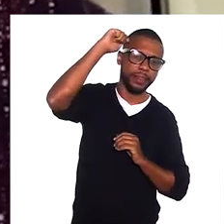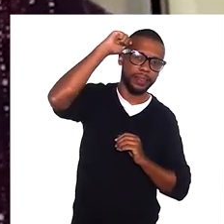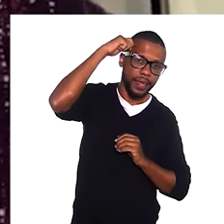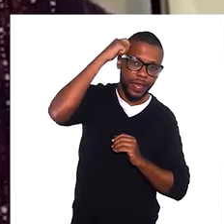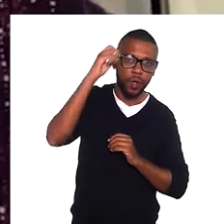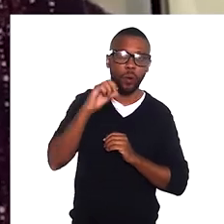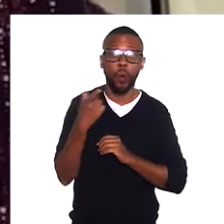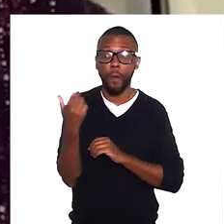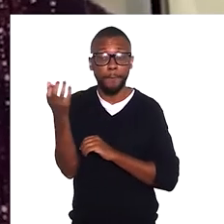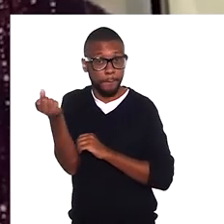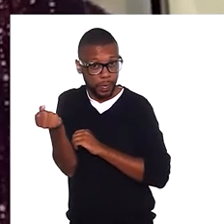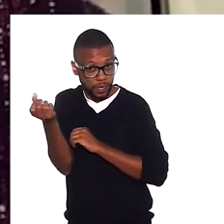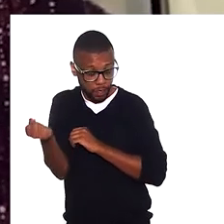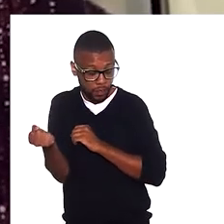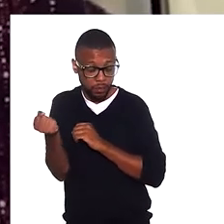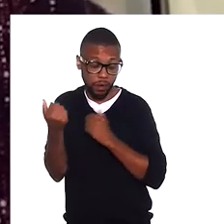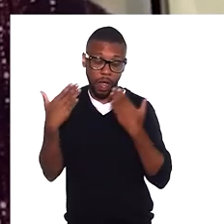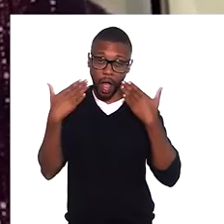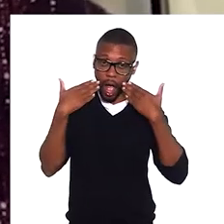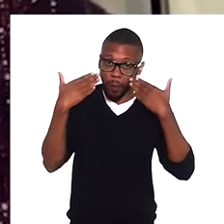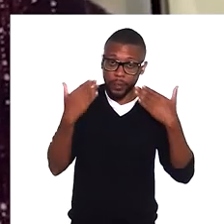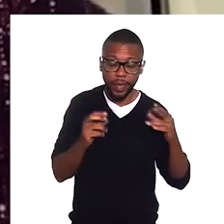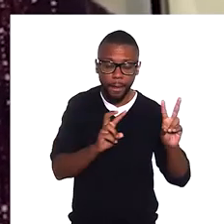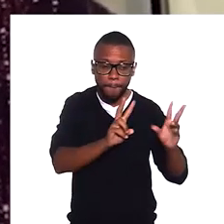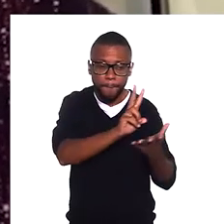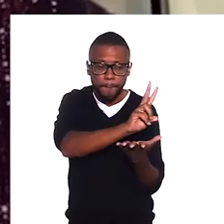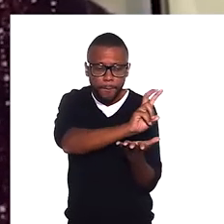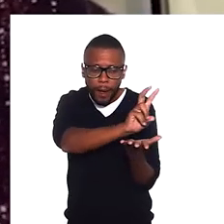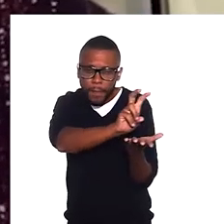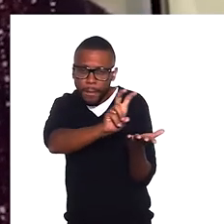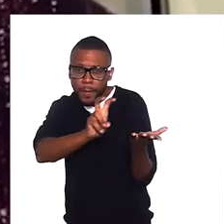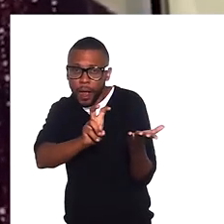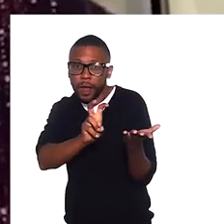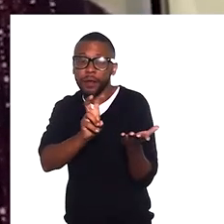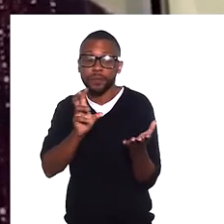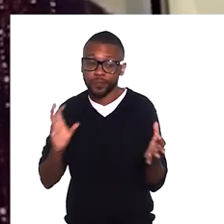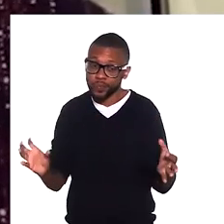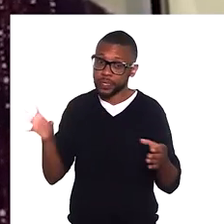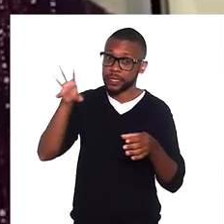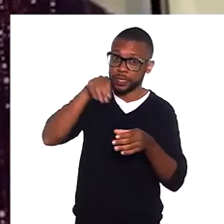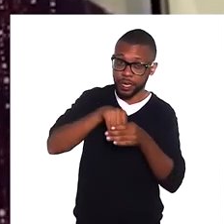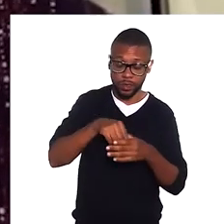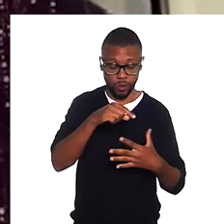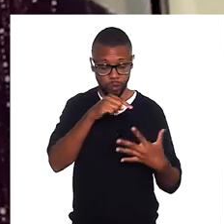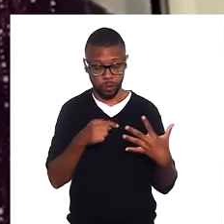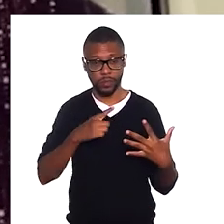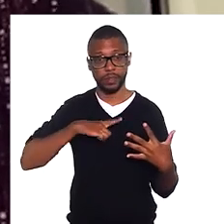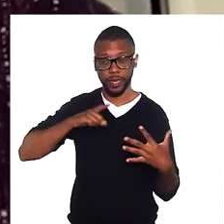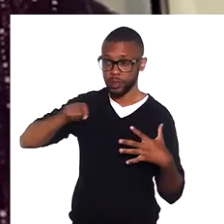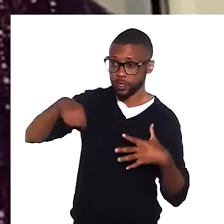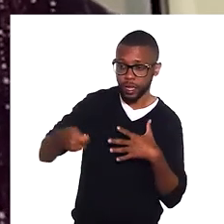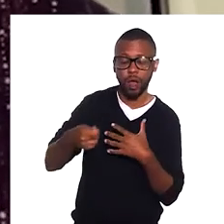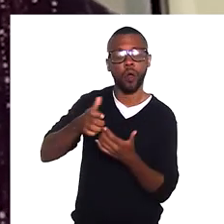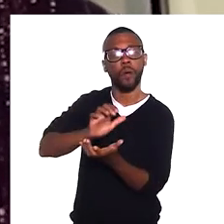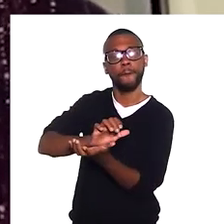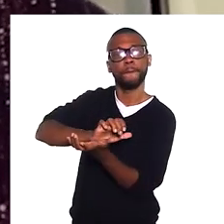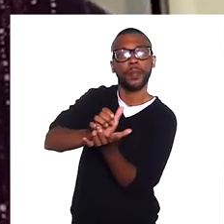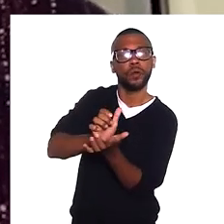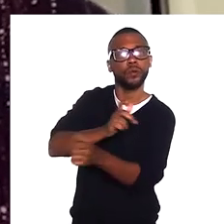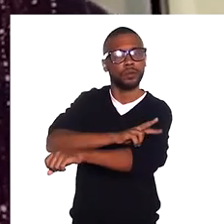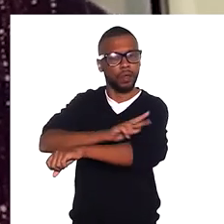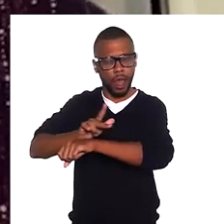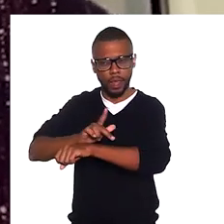negro ou não, abordar as pautas que estão na nossa sociedade, entre elas o racismo. Então, eles vão ter que aprender